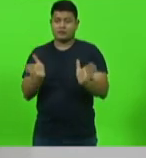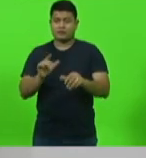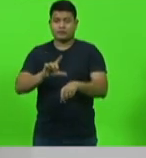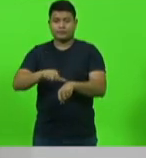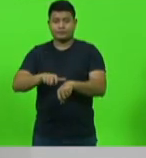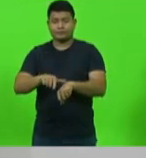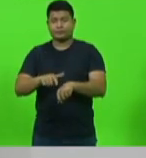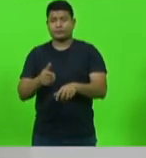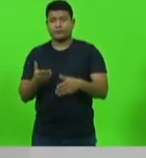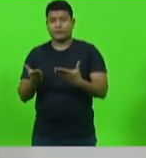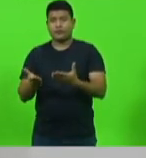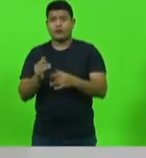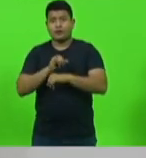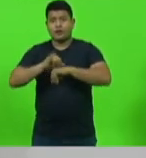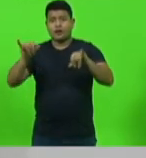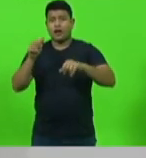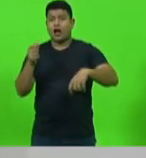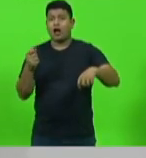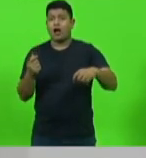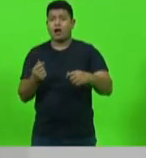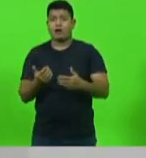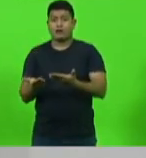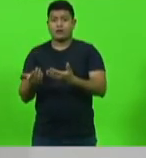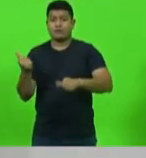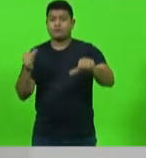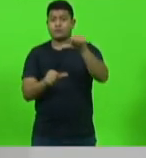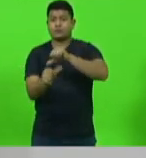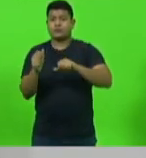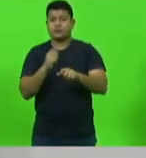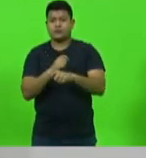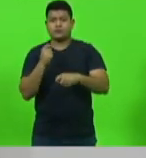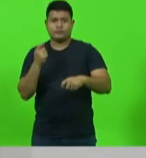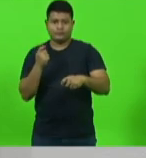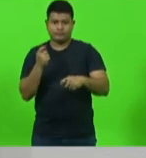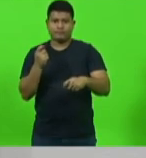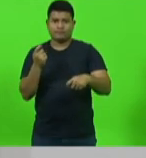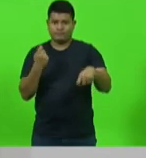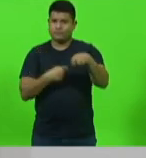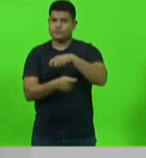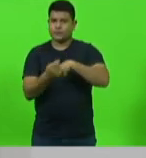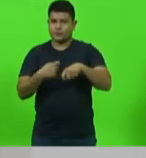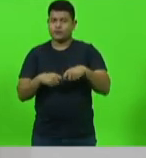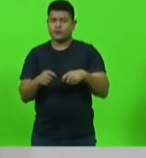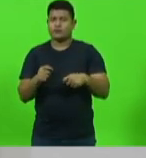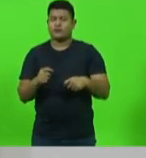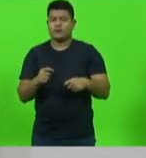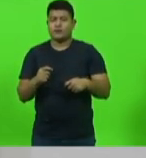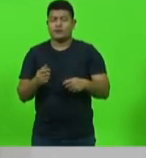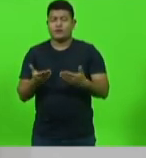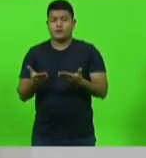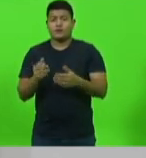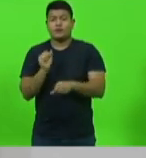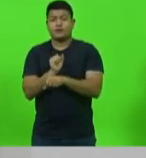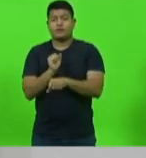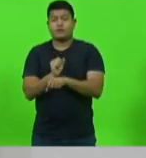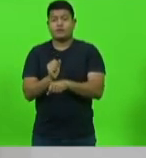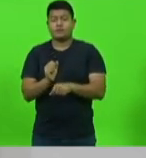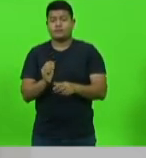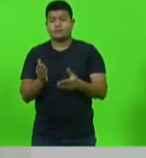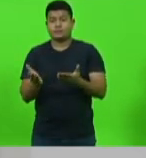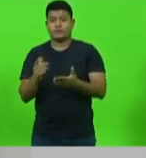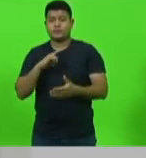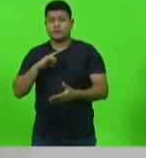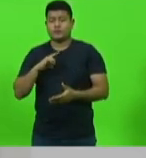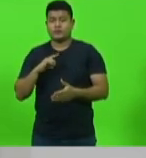que a reforma administrativa estava praticamente pronta. à época, esperava-se que a proposta acompanhasse o pacote